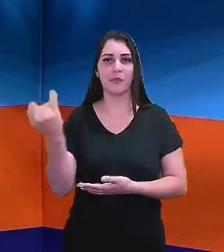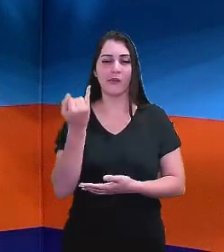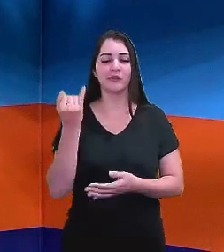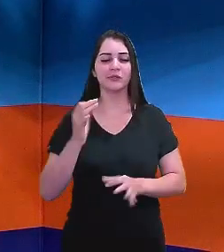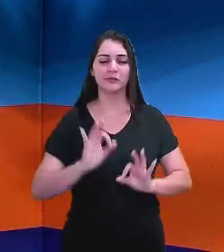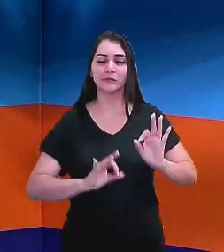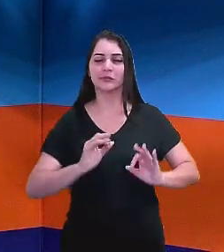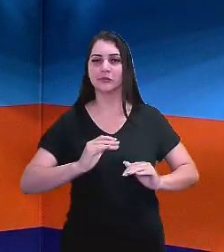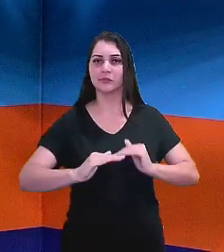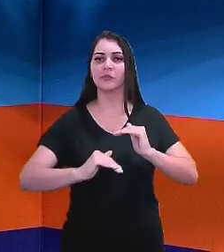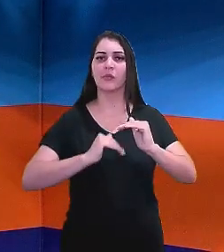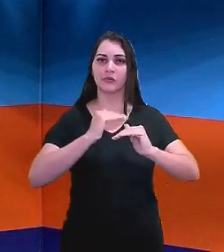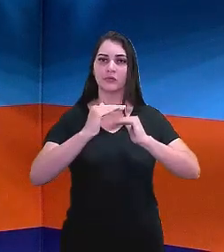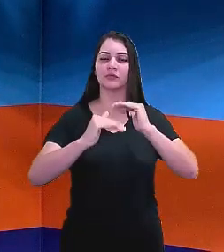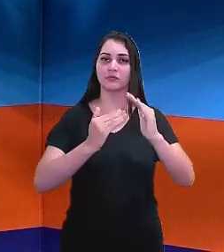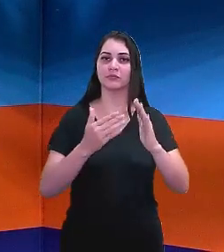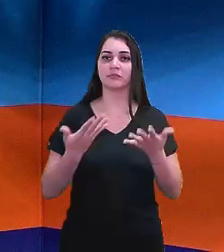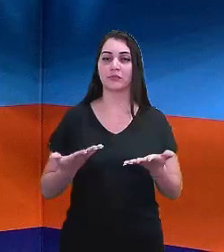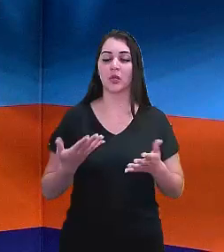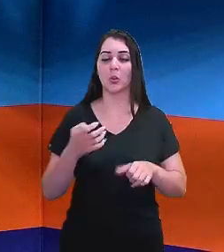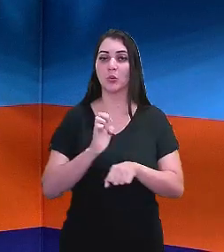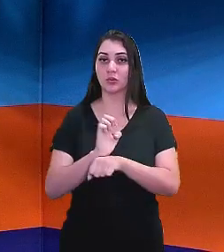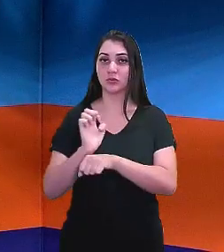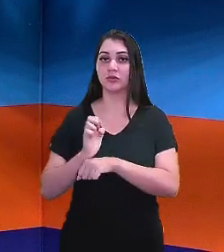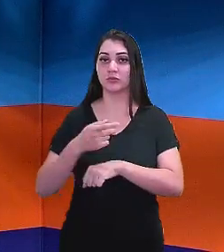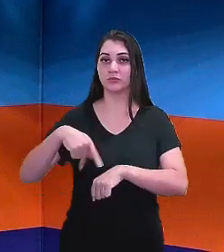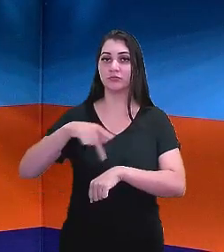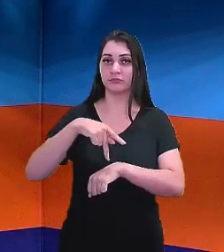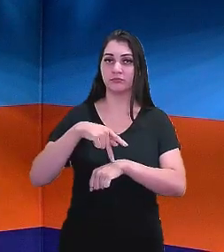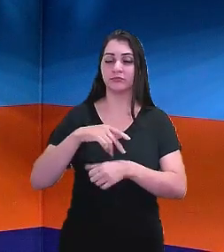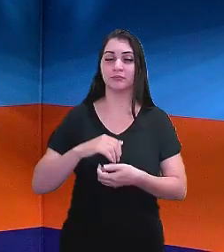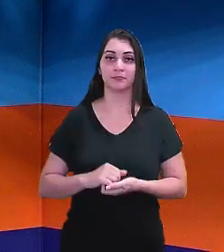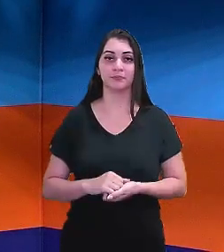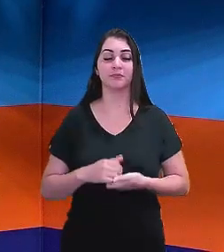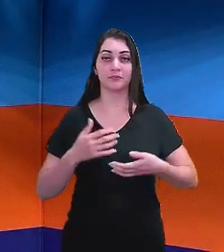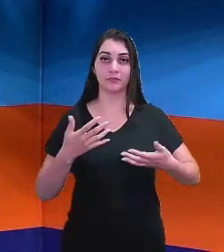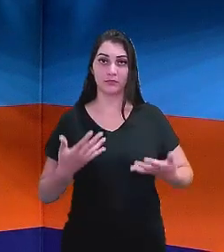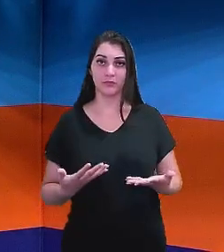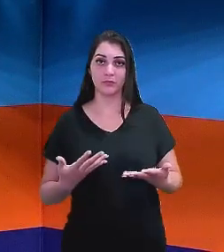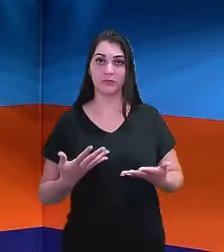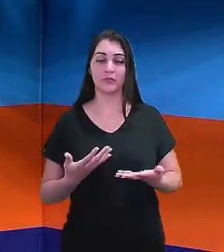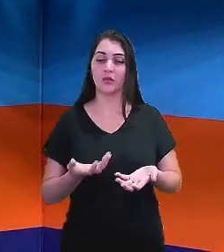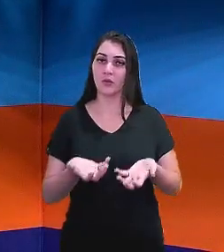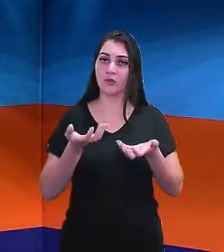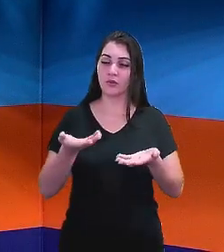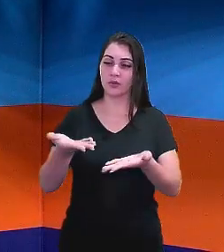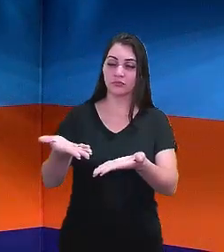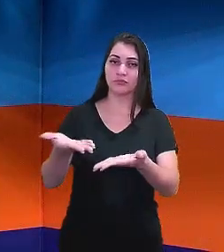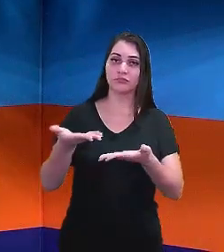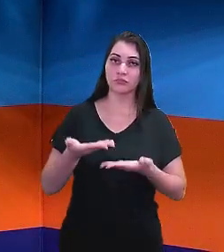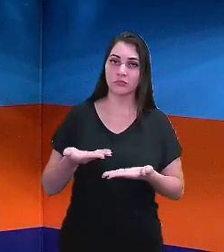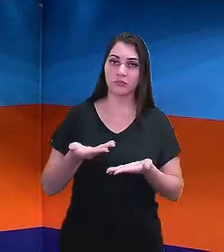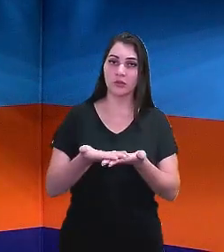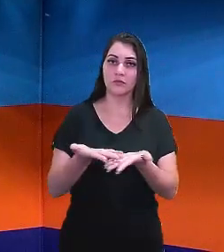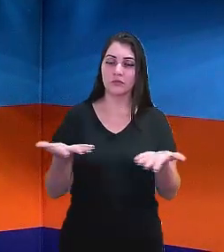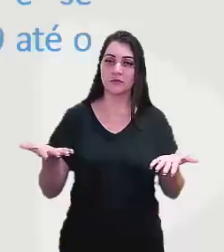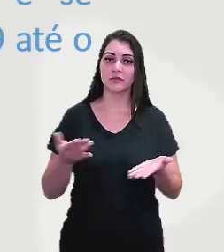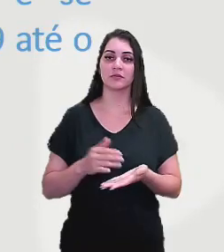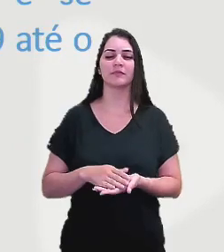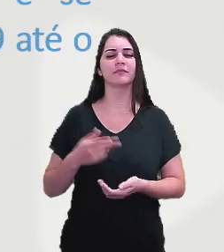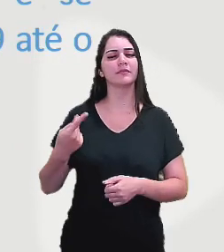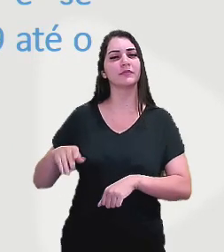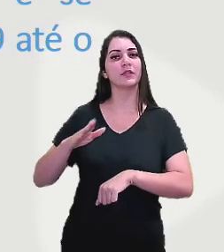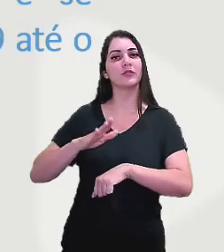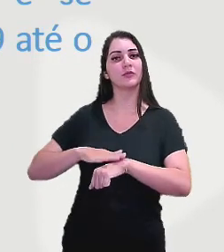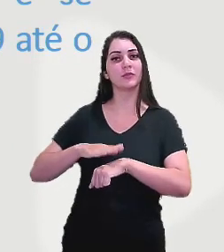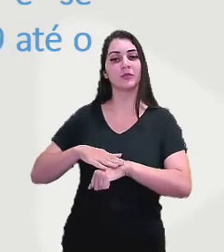formação e constituição enquanto Estado Nacional. Então, eu quero convidar você para, neste